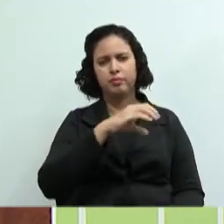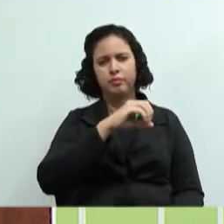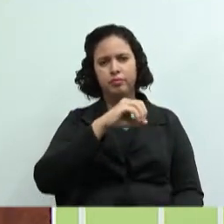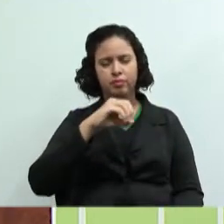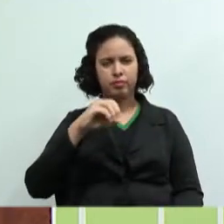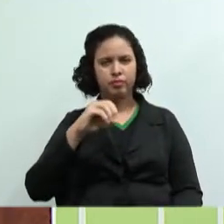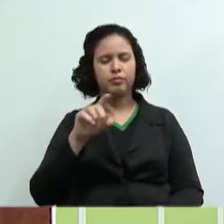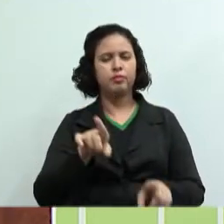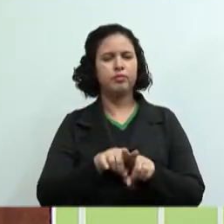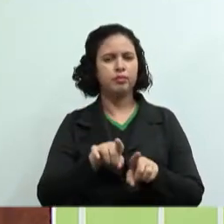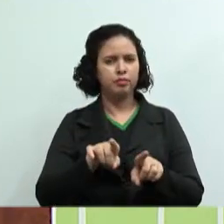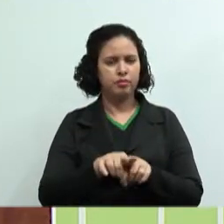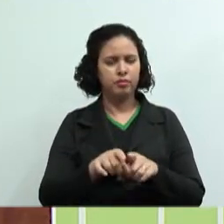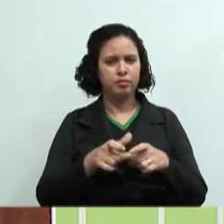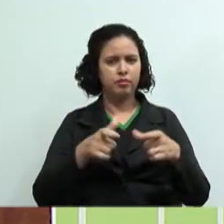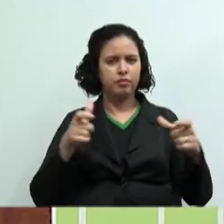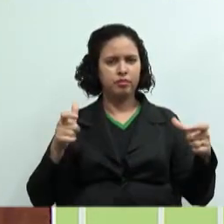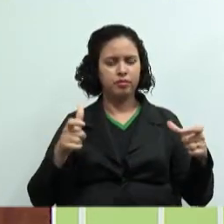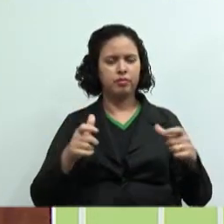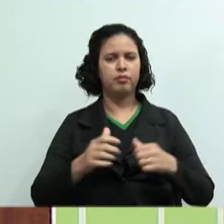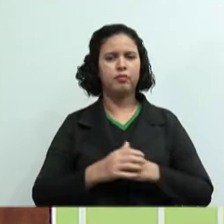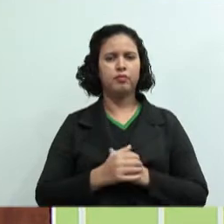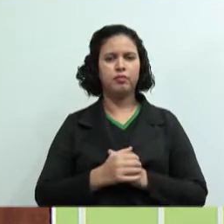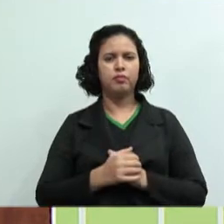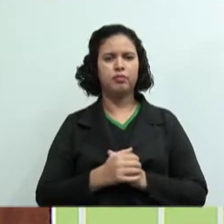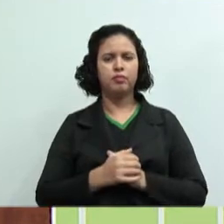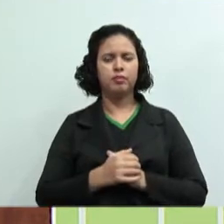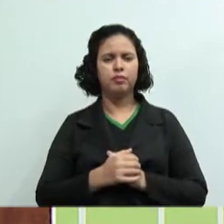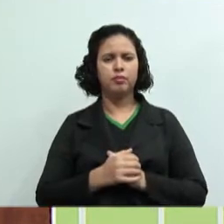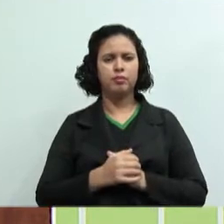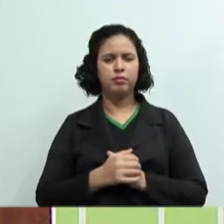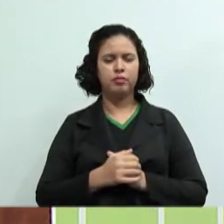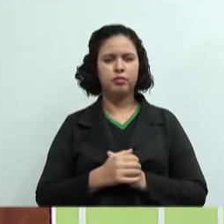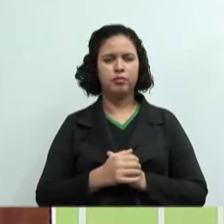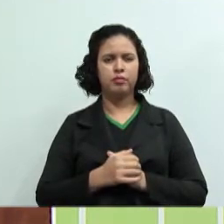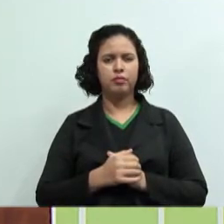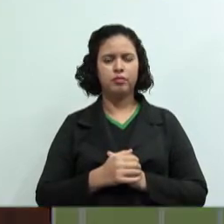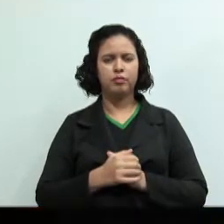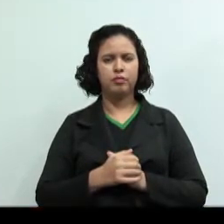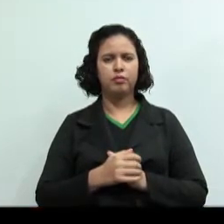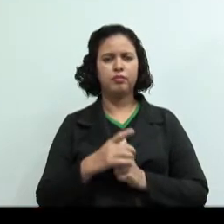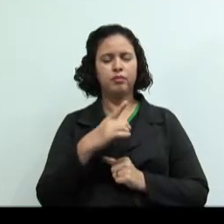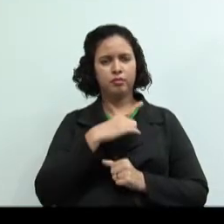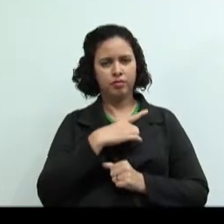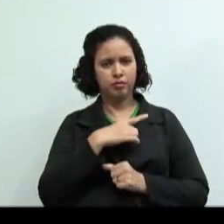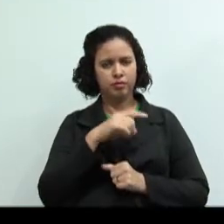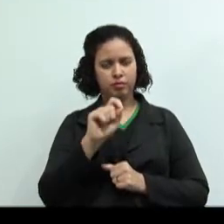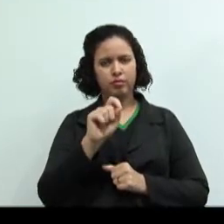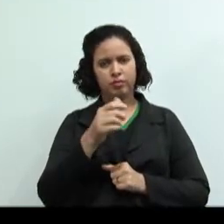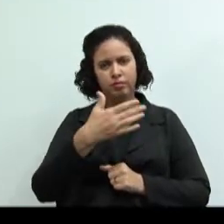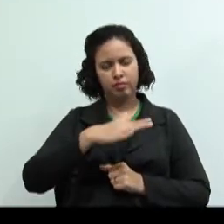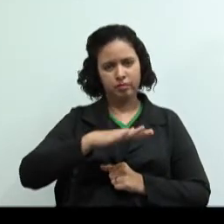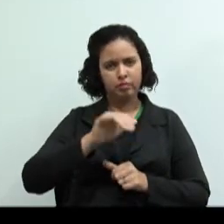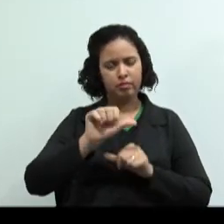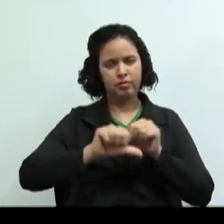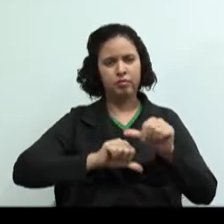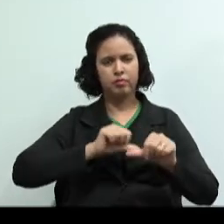aumentar um pouquinho mais. Tá certo? Ultrapassando este consumo, torna-se variável.